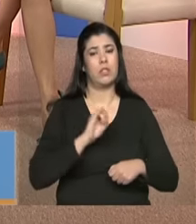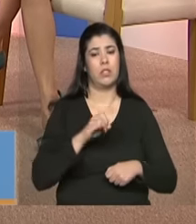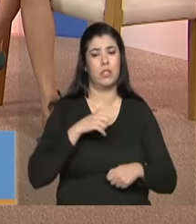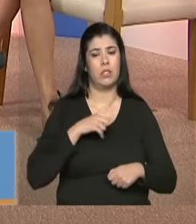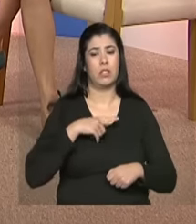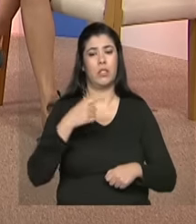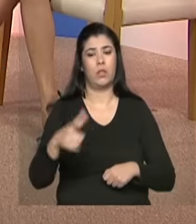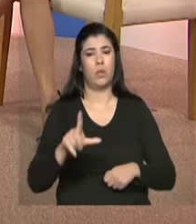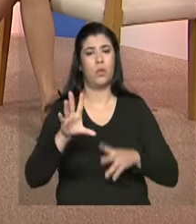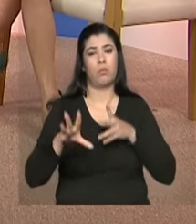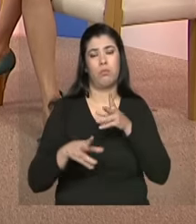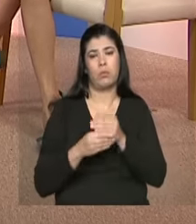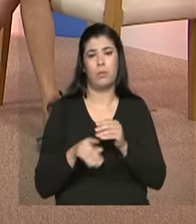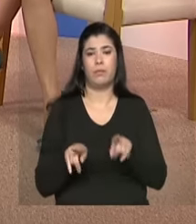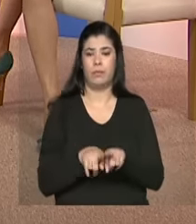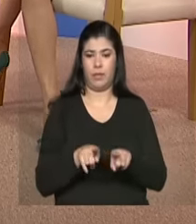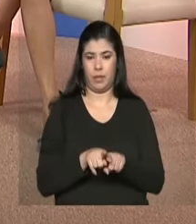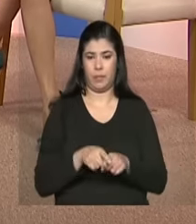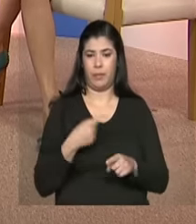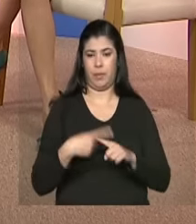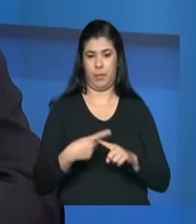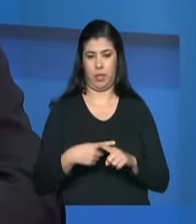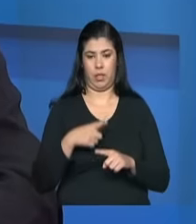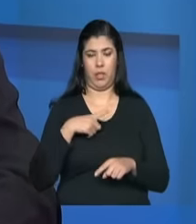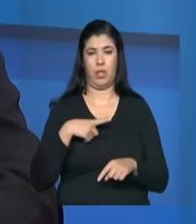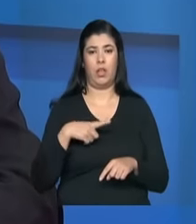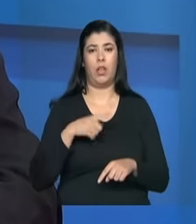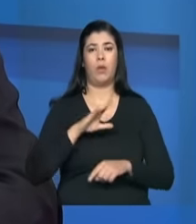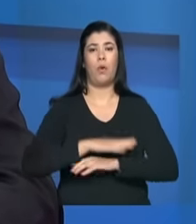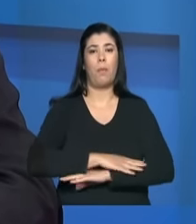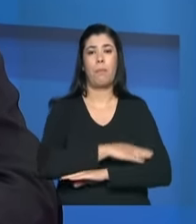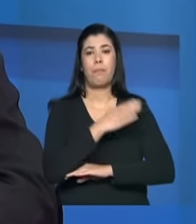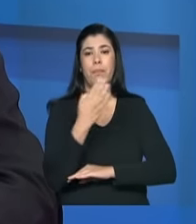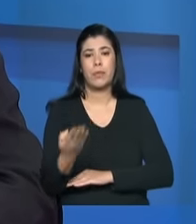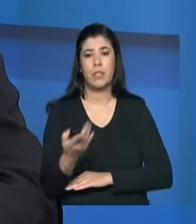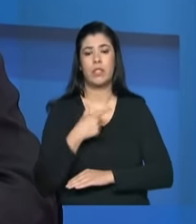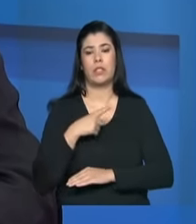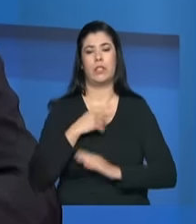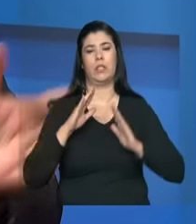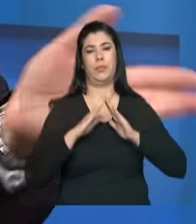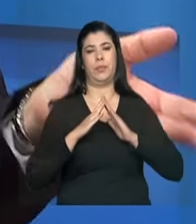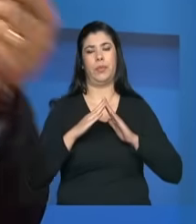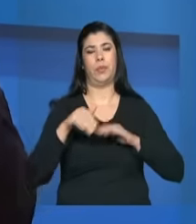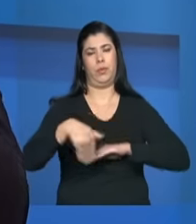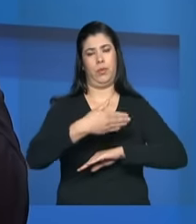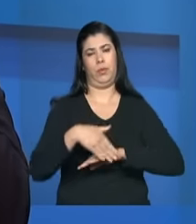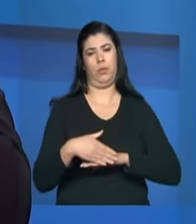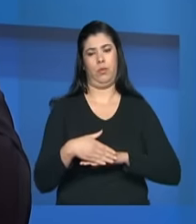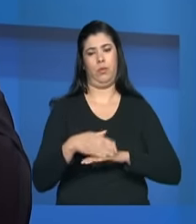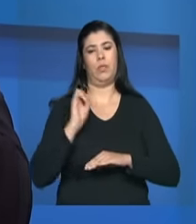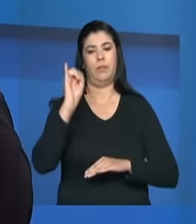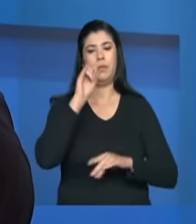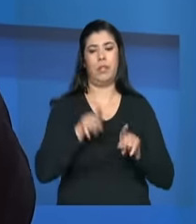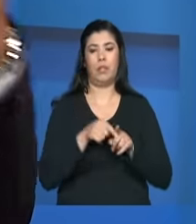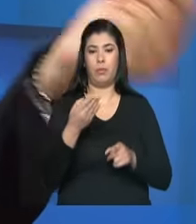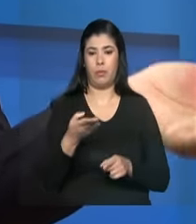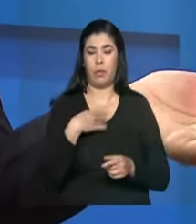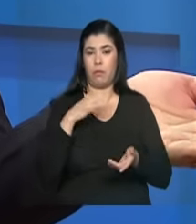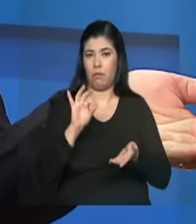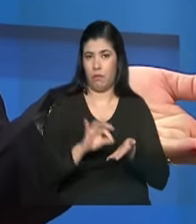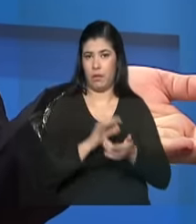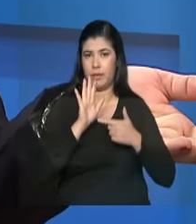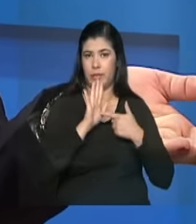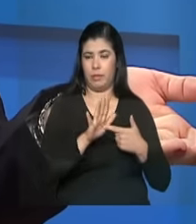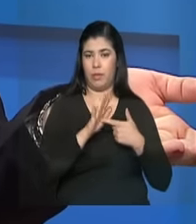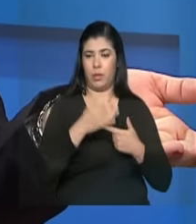de um outro complementar. Sim, até porque o tempo na rua também varia bastante em relação a essas pessoas. Então o cadastro já mostrou isso para a gente. A gente